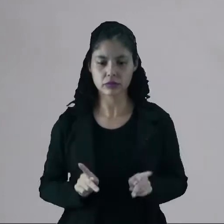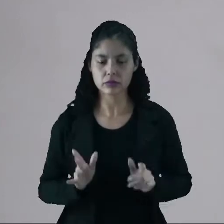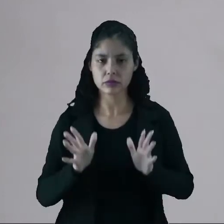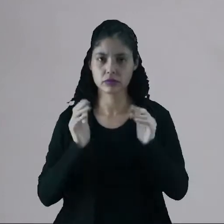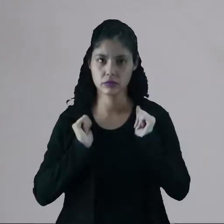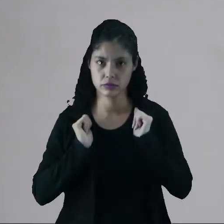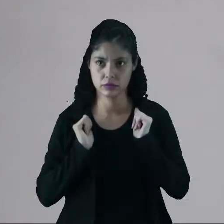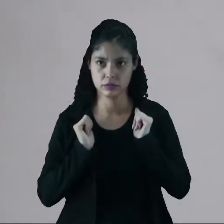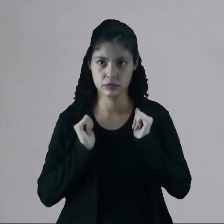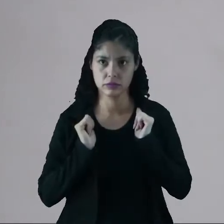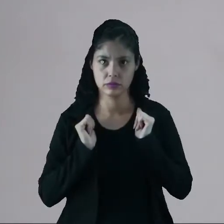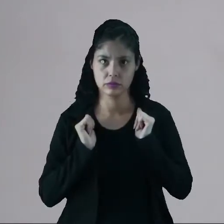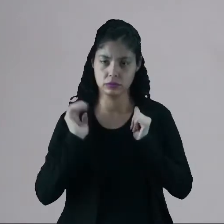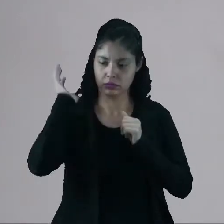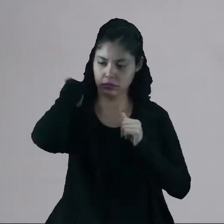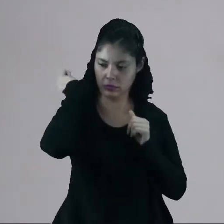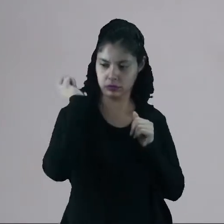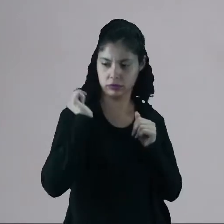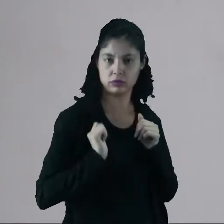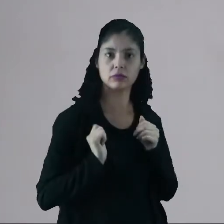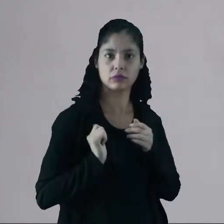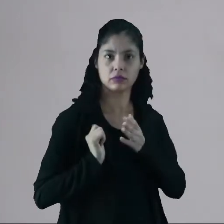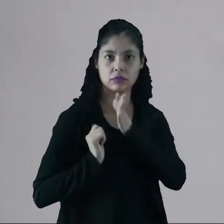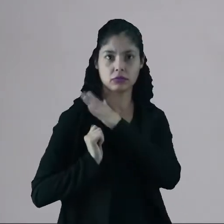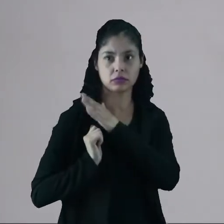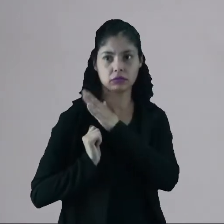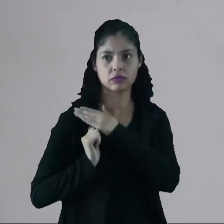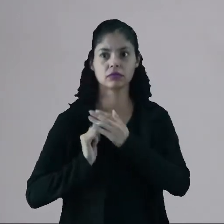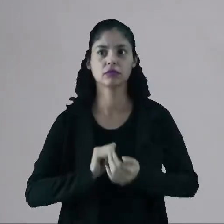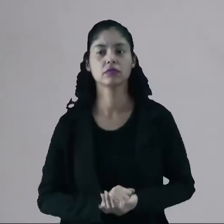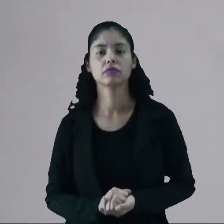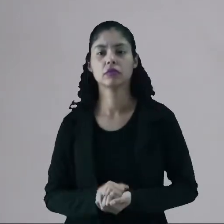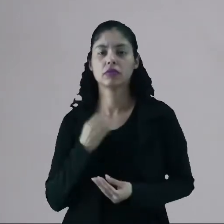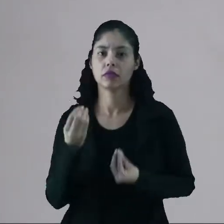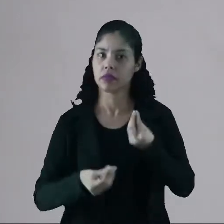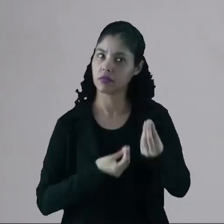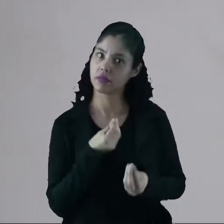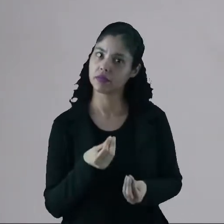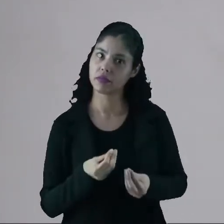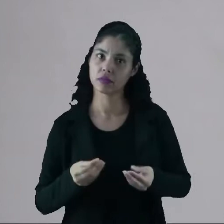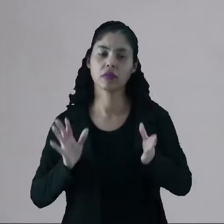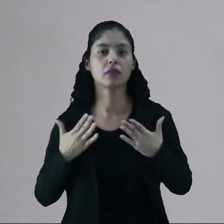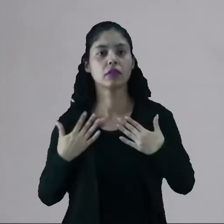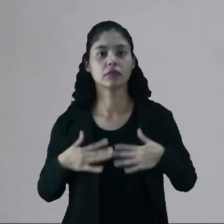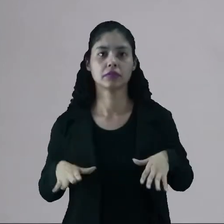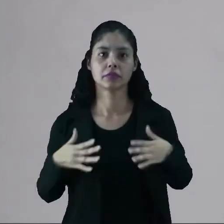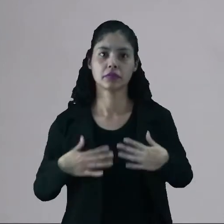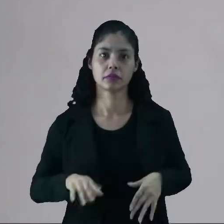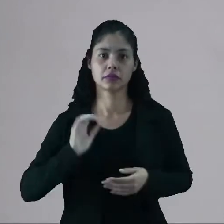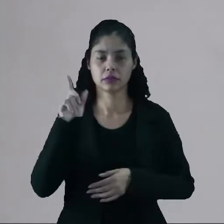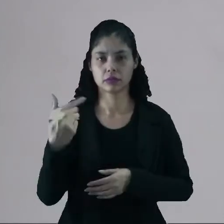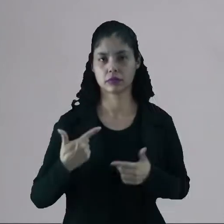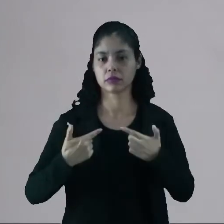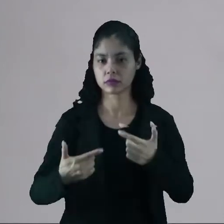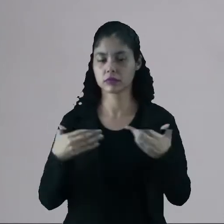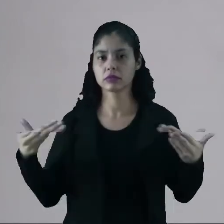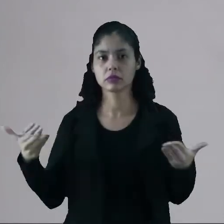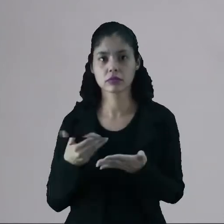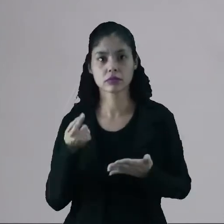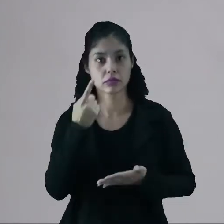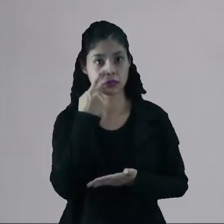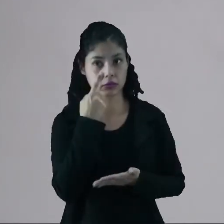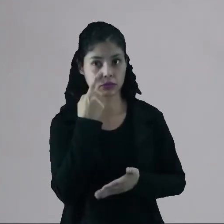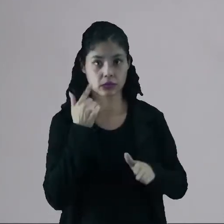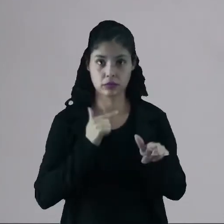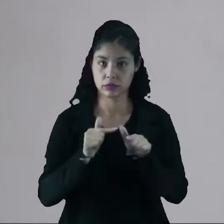descanso, ele está com a funda encostada no ombro, como se ele estivesse relaxando após aquela guerra. Agora, olha